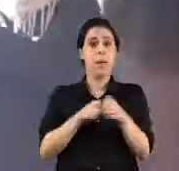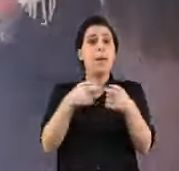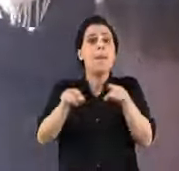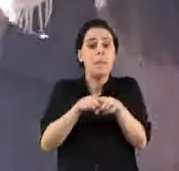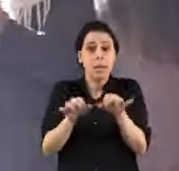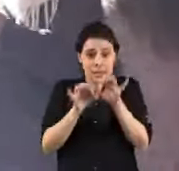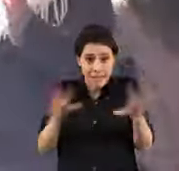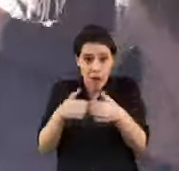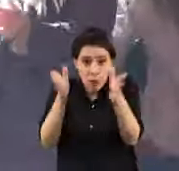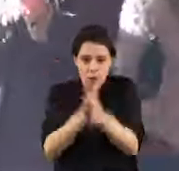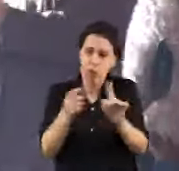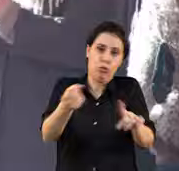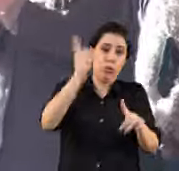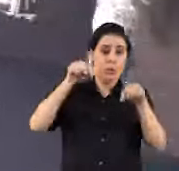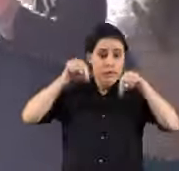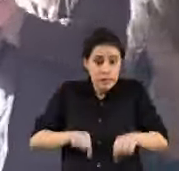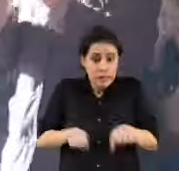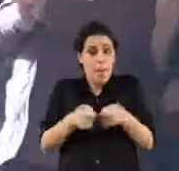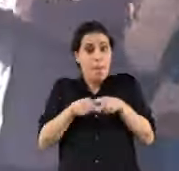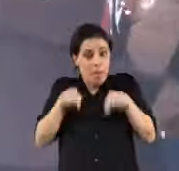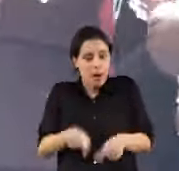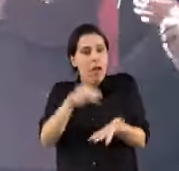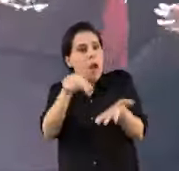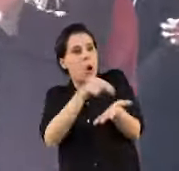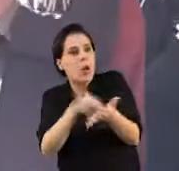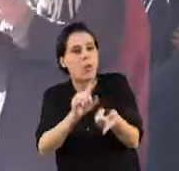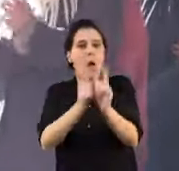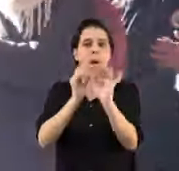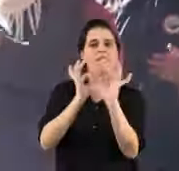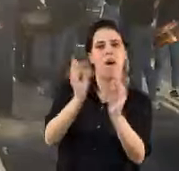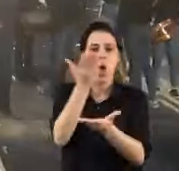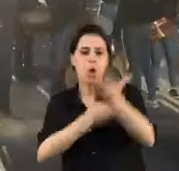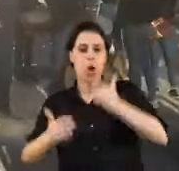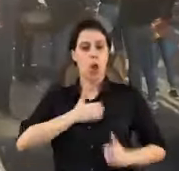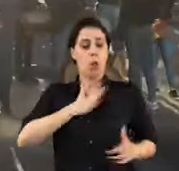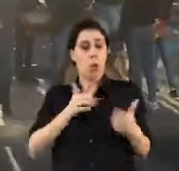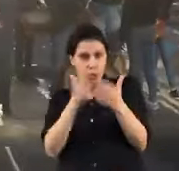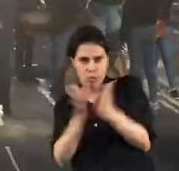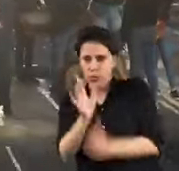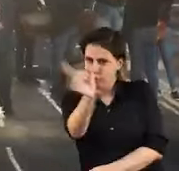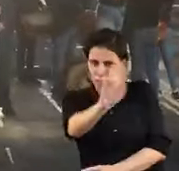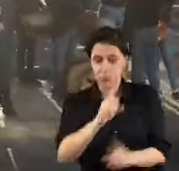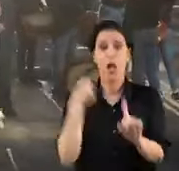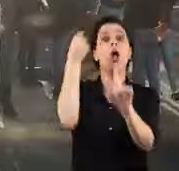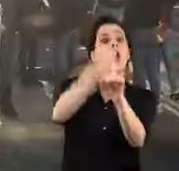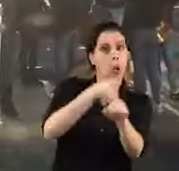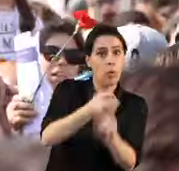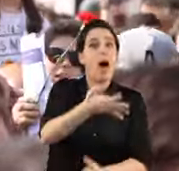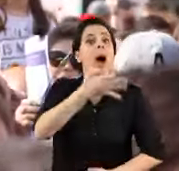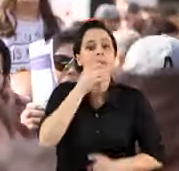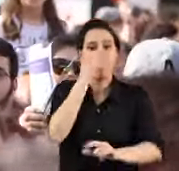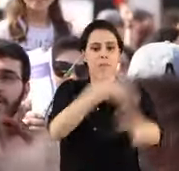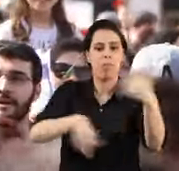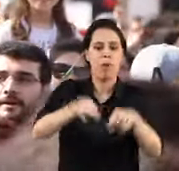Os partidos não são todos iguais. Este partido não espera nem recebe favores dos donos disto tudo. Porque luta